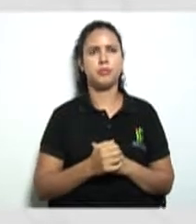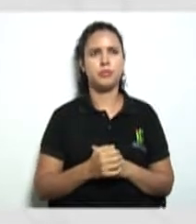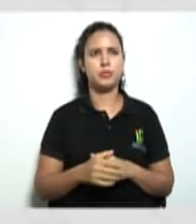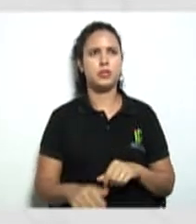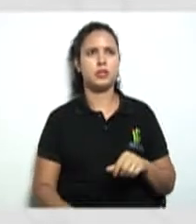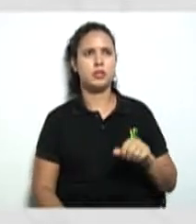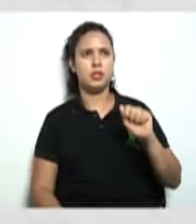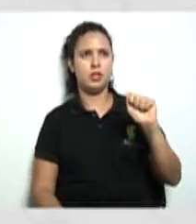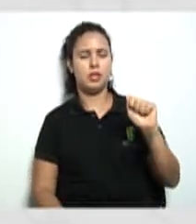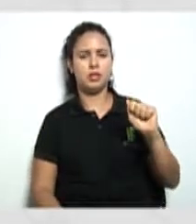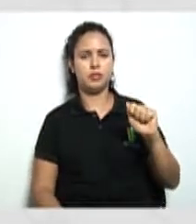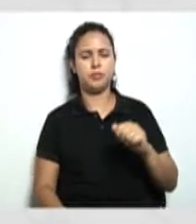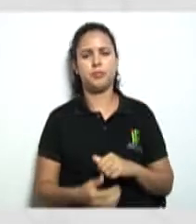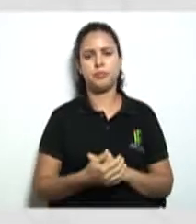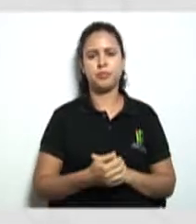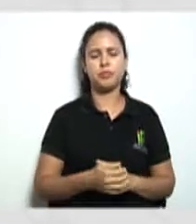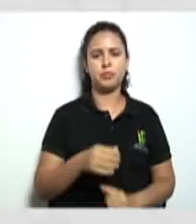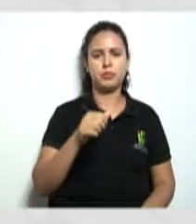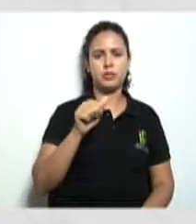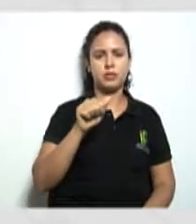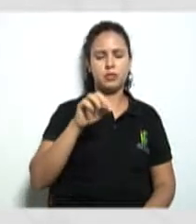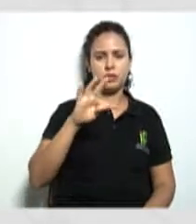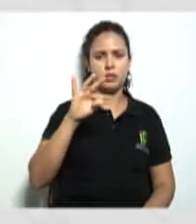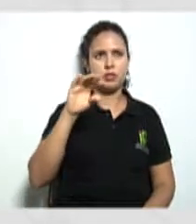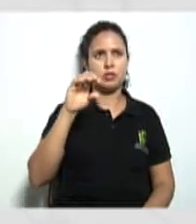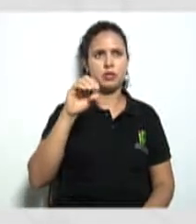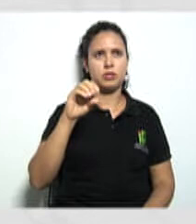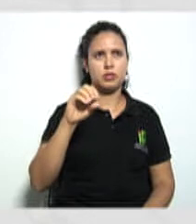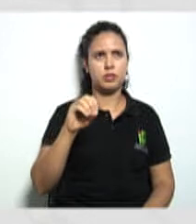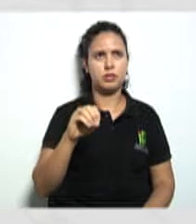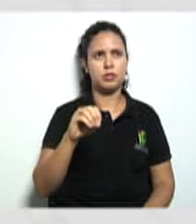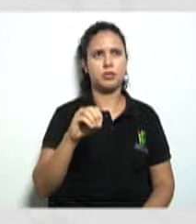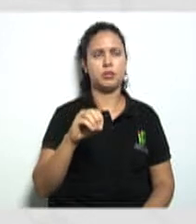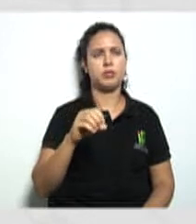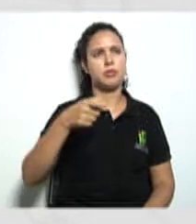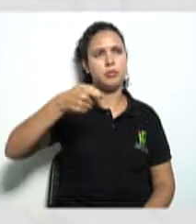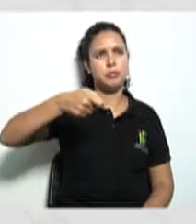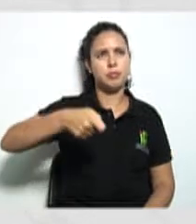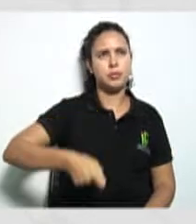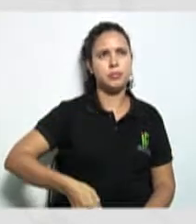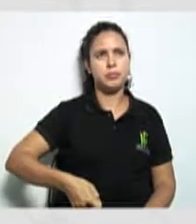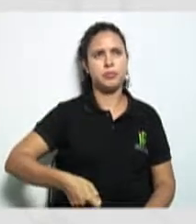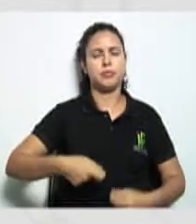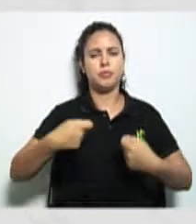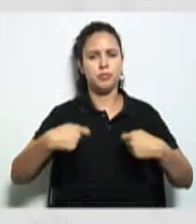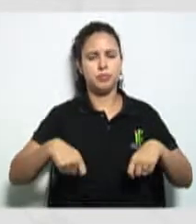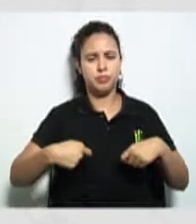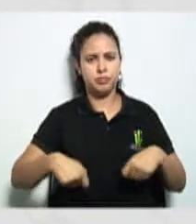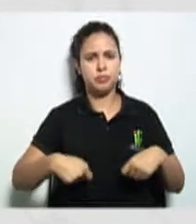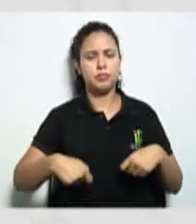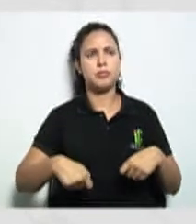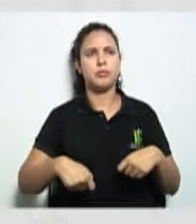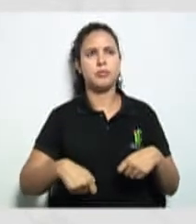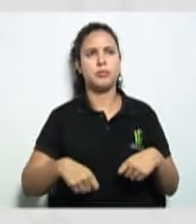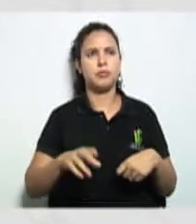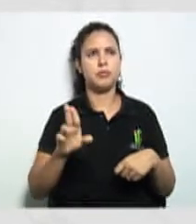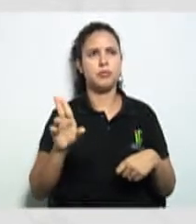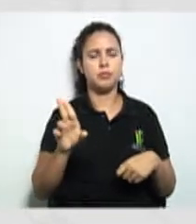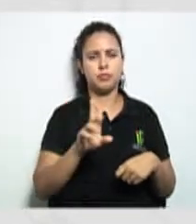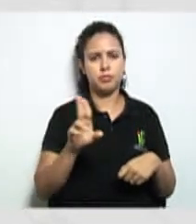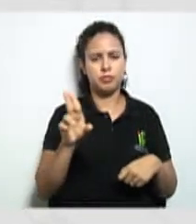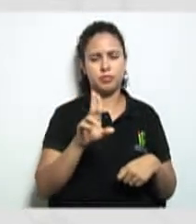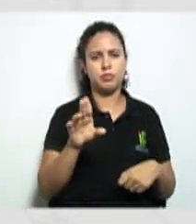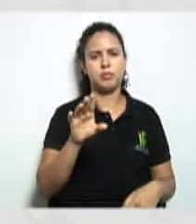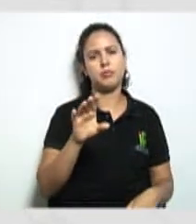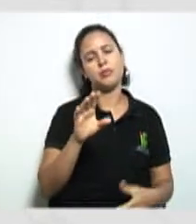seguinte o ato constitutivo sob pena de nulidade deverá declarar a denominação da